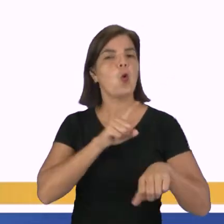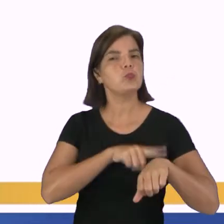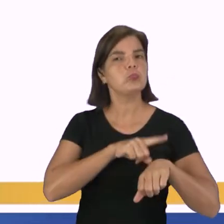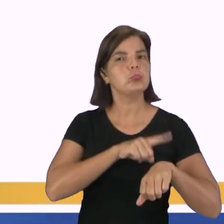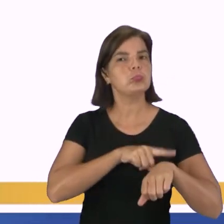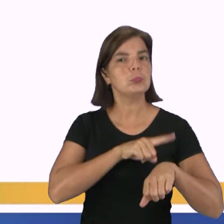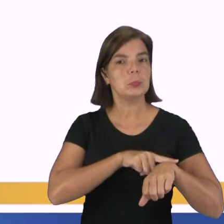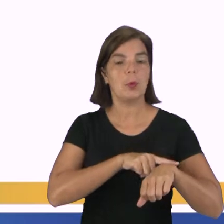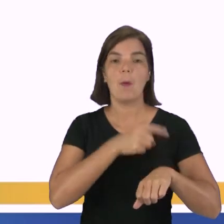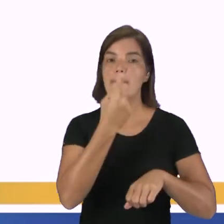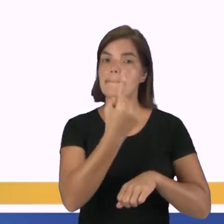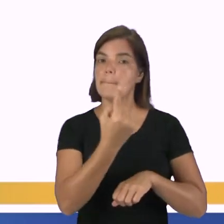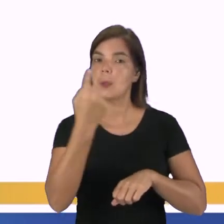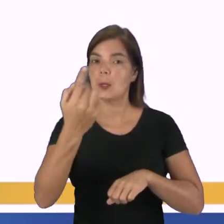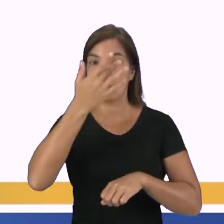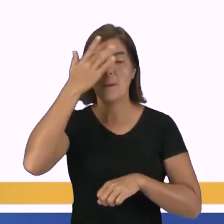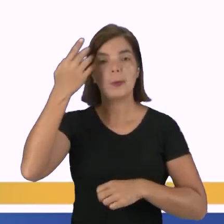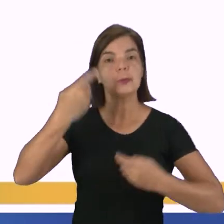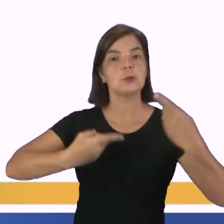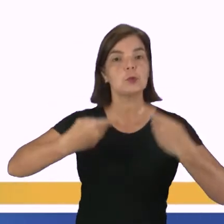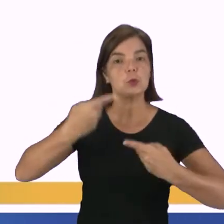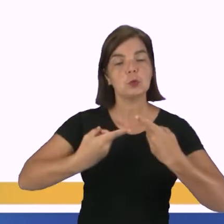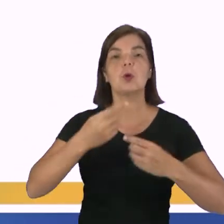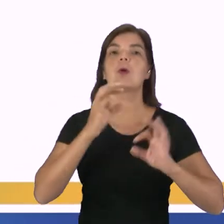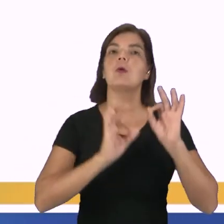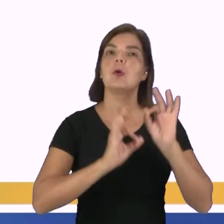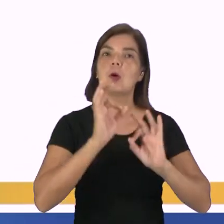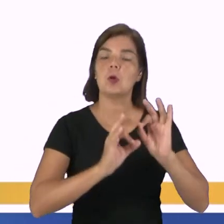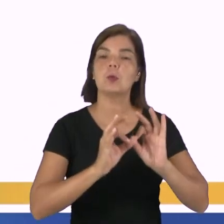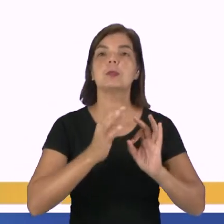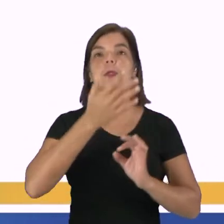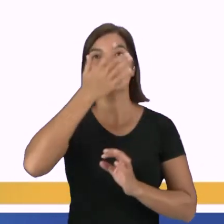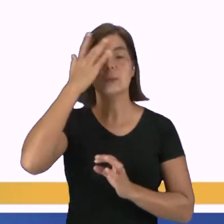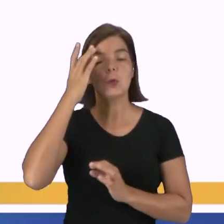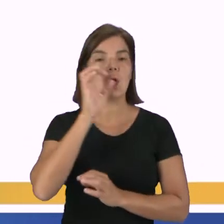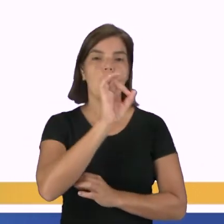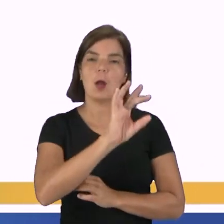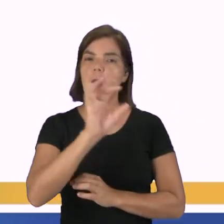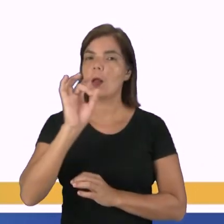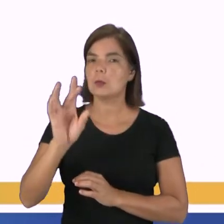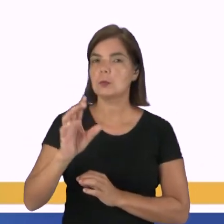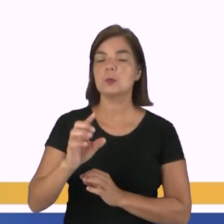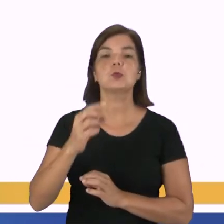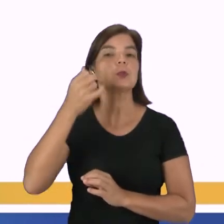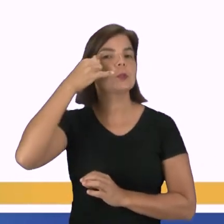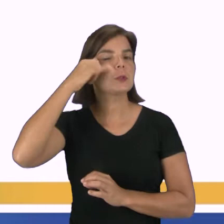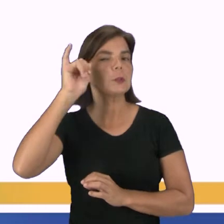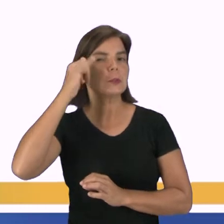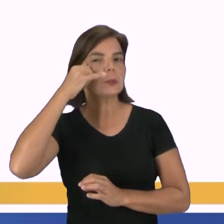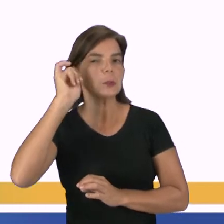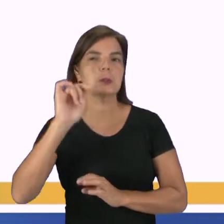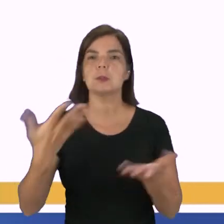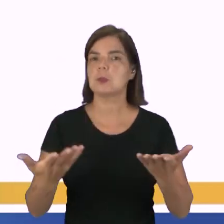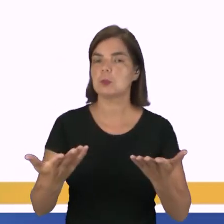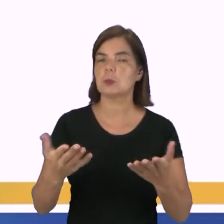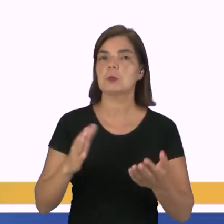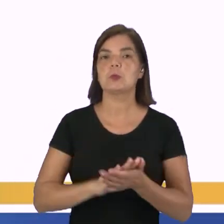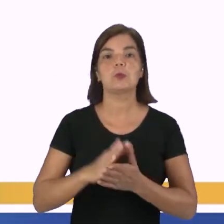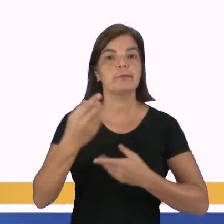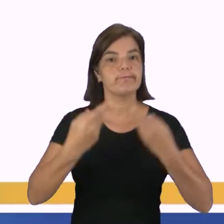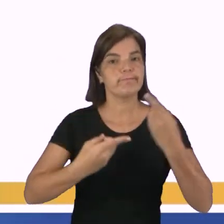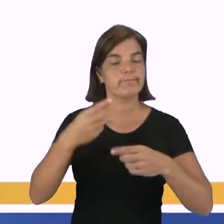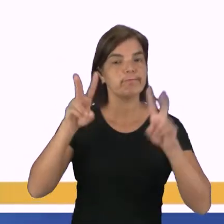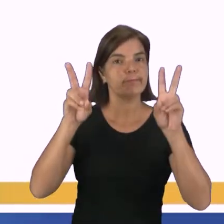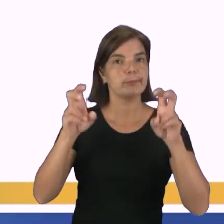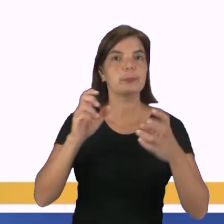estipulado para cada debatedor, ele que organiza. E os debatedores, cada um vai expor sua tese e os seus argumentos